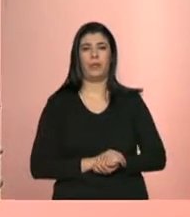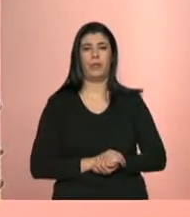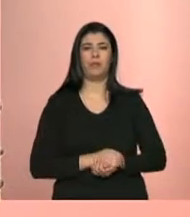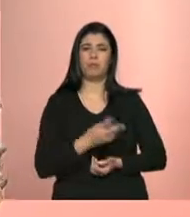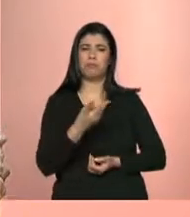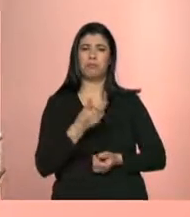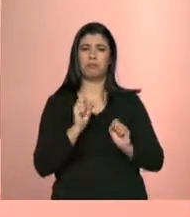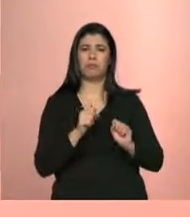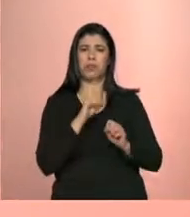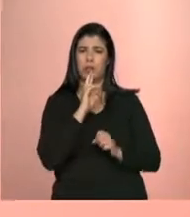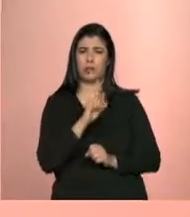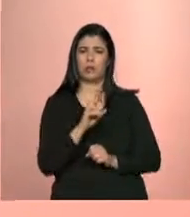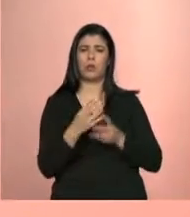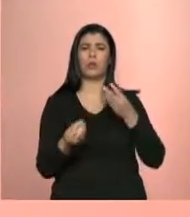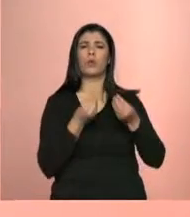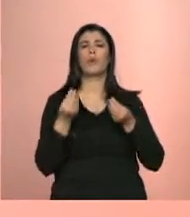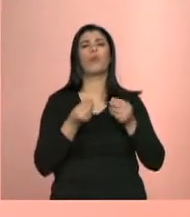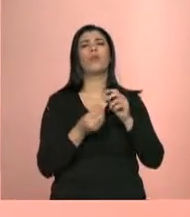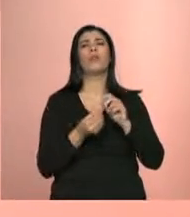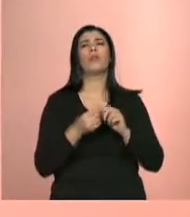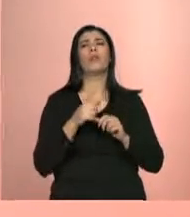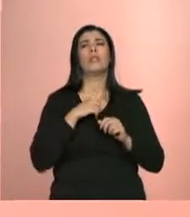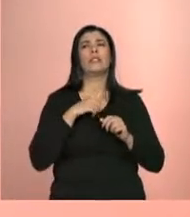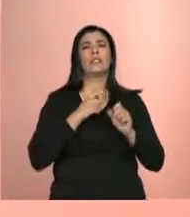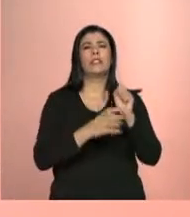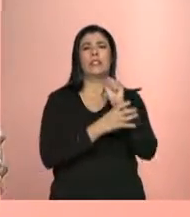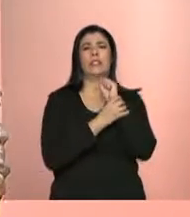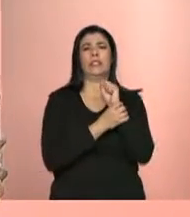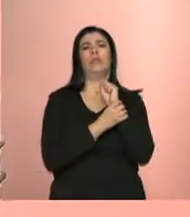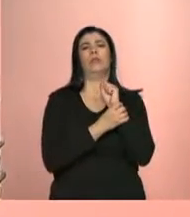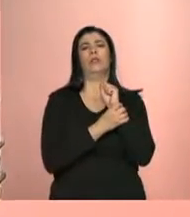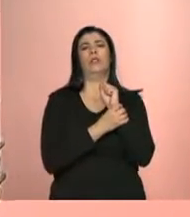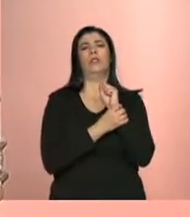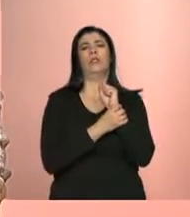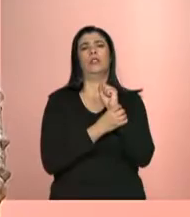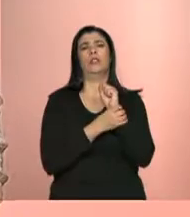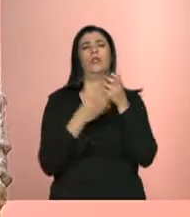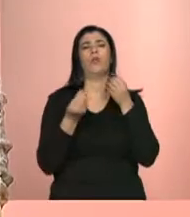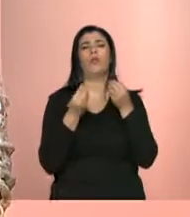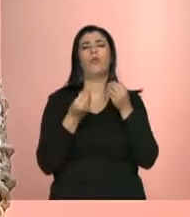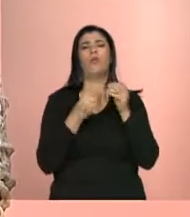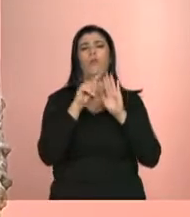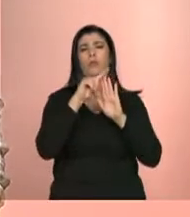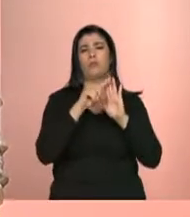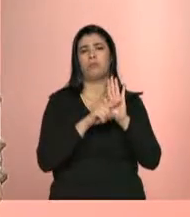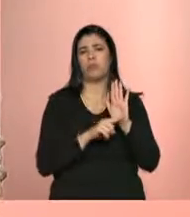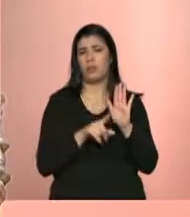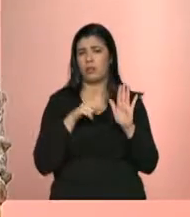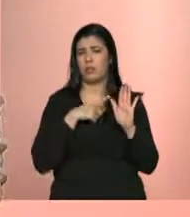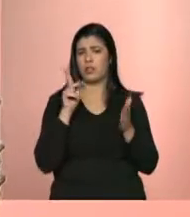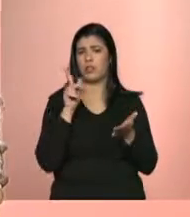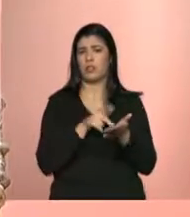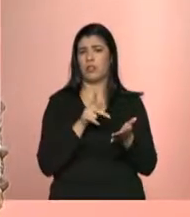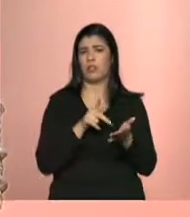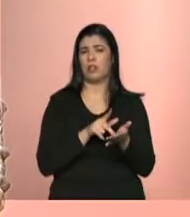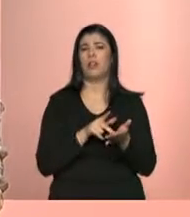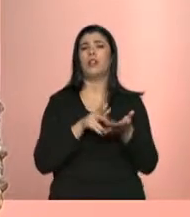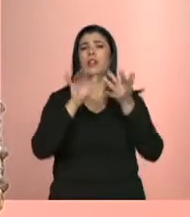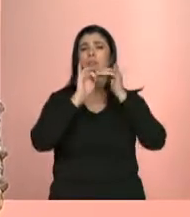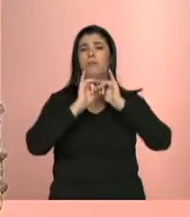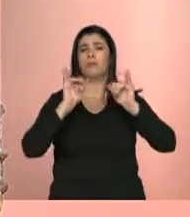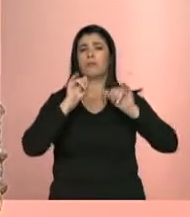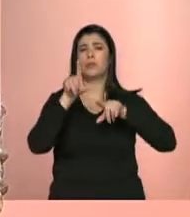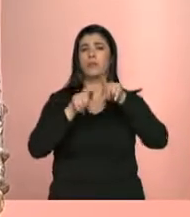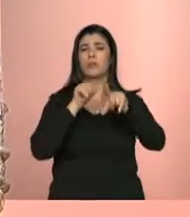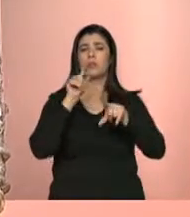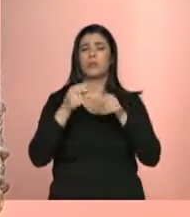responder, como que vocês garantem que essas informações estão atualizadas para os programas que vão ter acesso a esses dados e selecionar